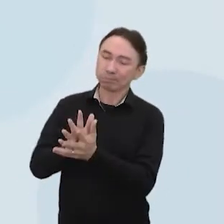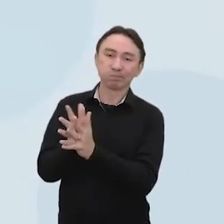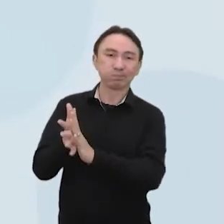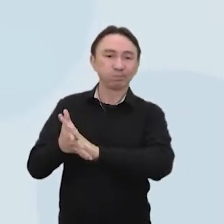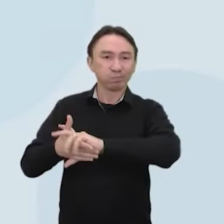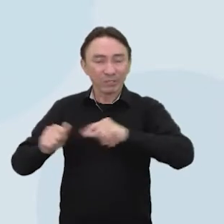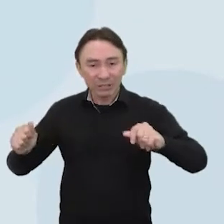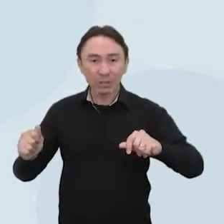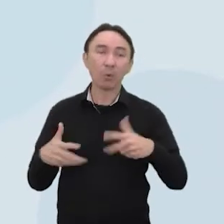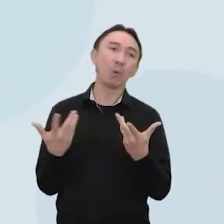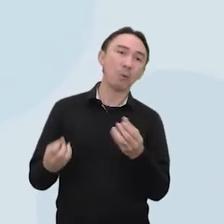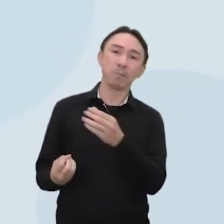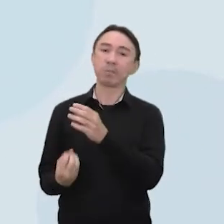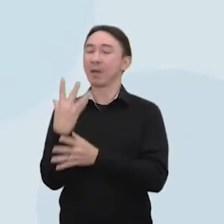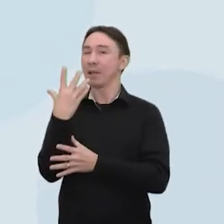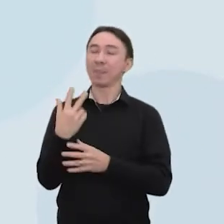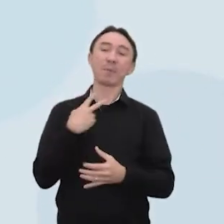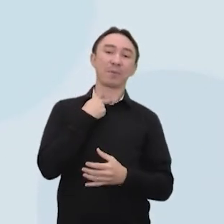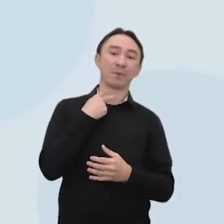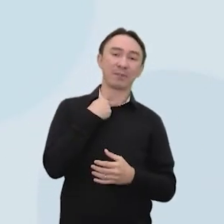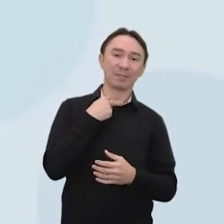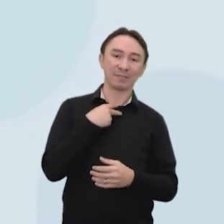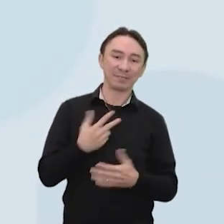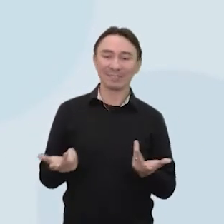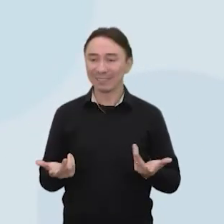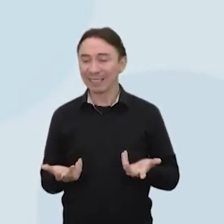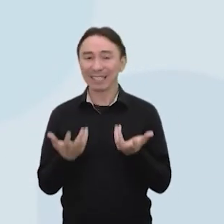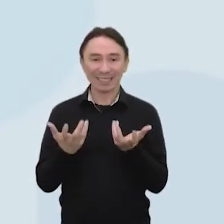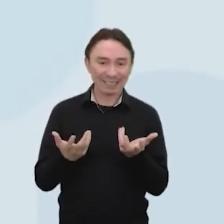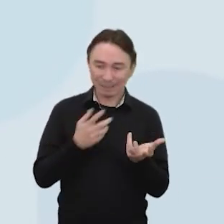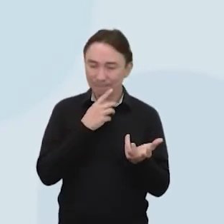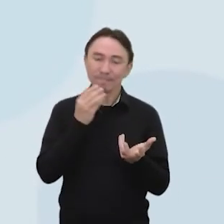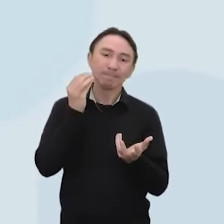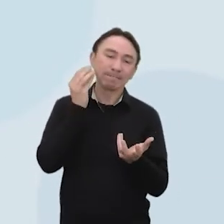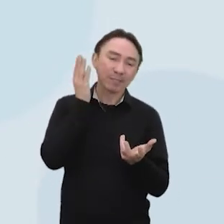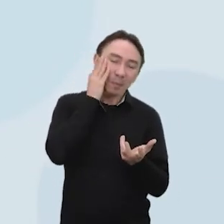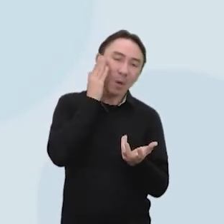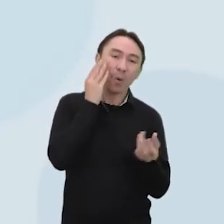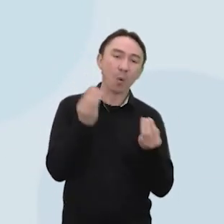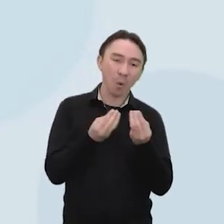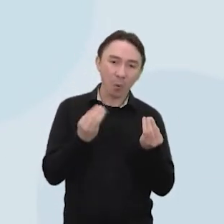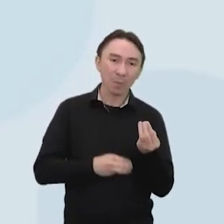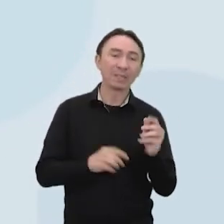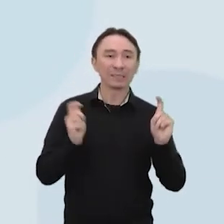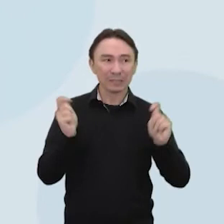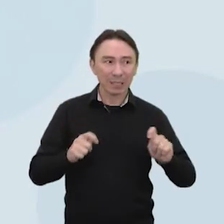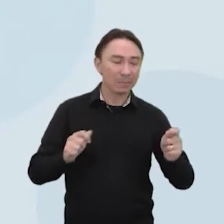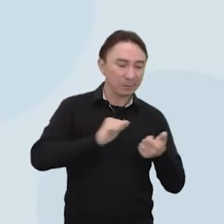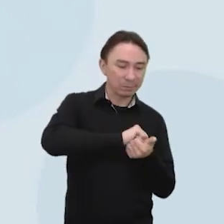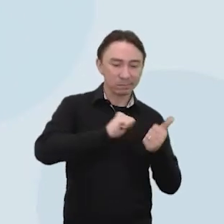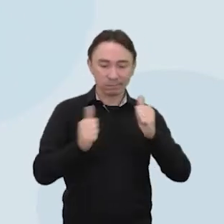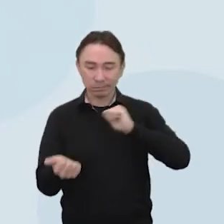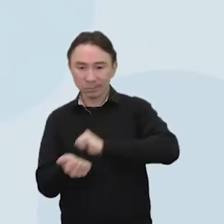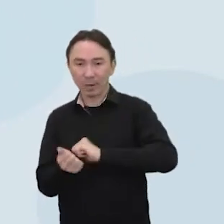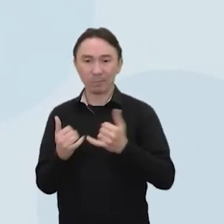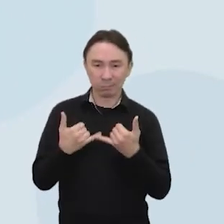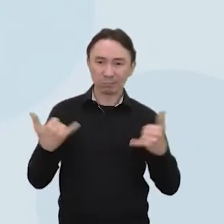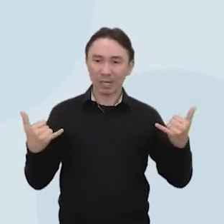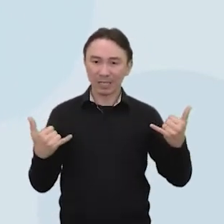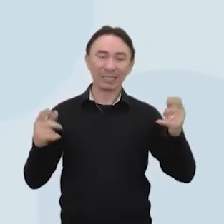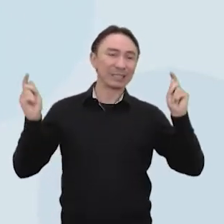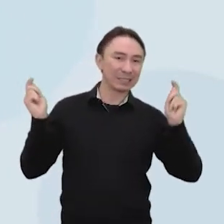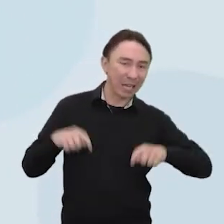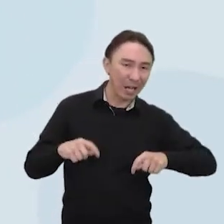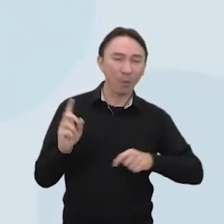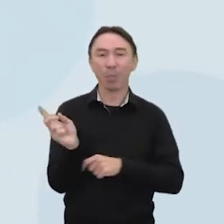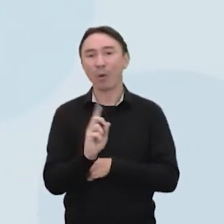se a gente consegue transformar aí em eletricidade, pegar uma energia que existe e transformar em eletricidade. Então, pensando nessas coisas de